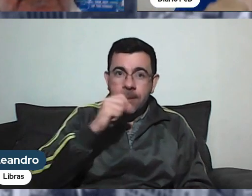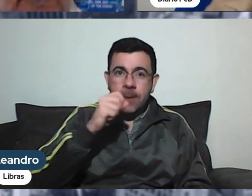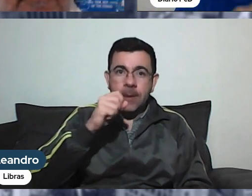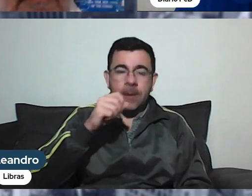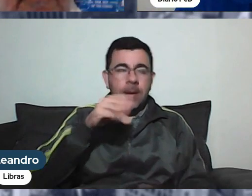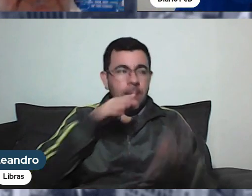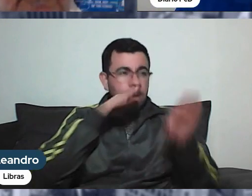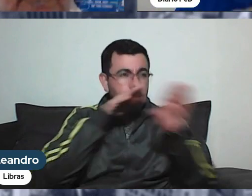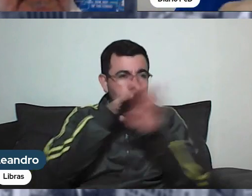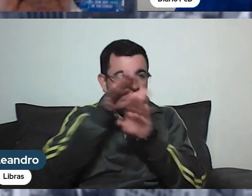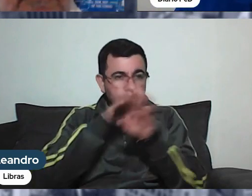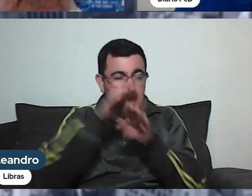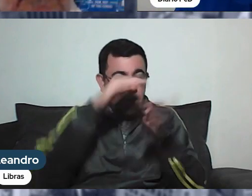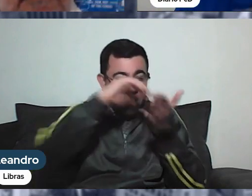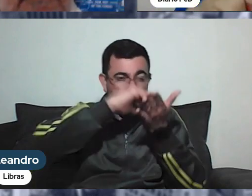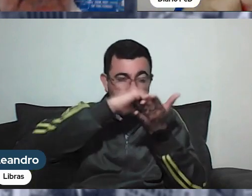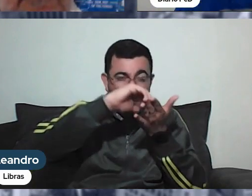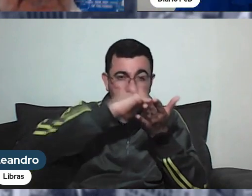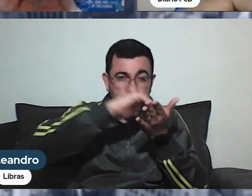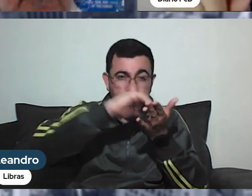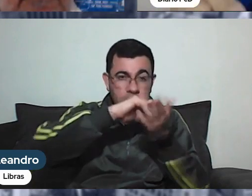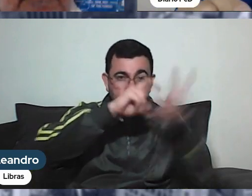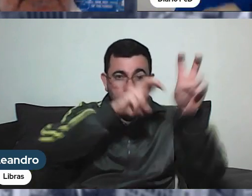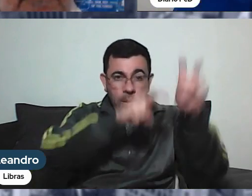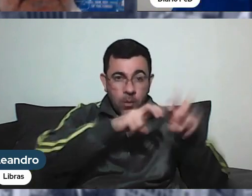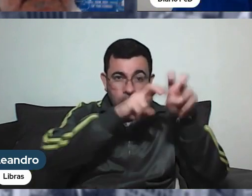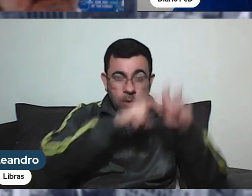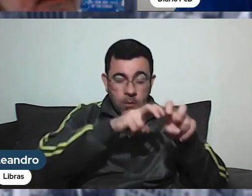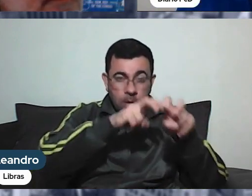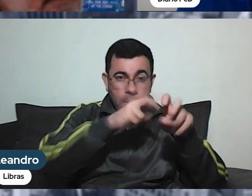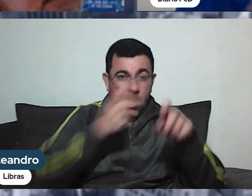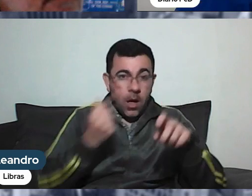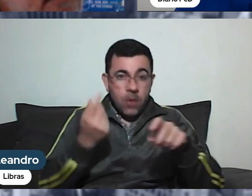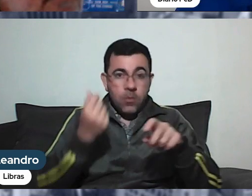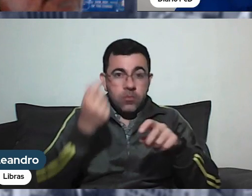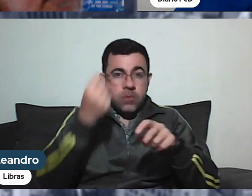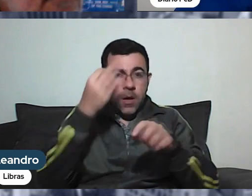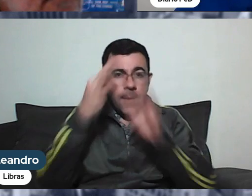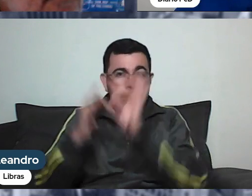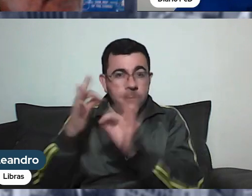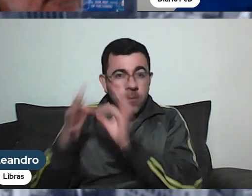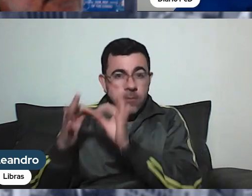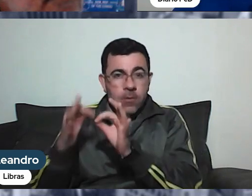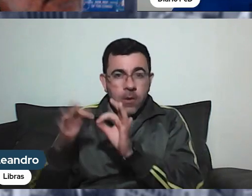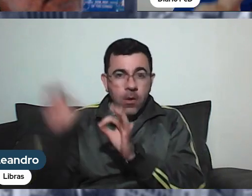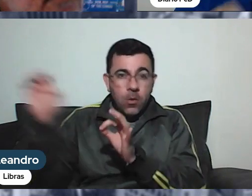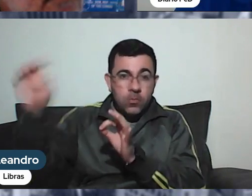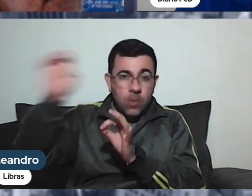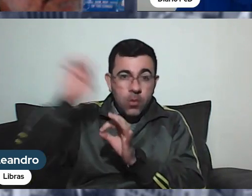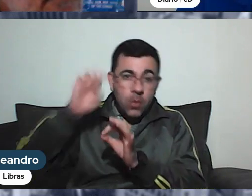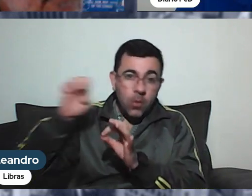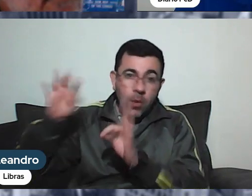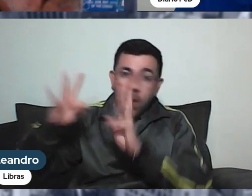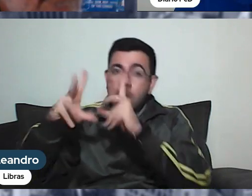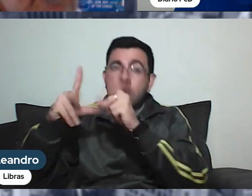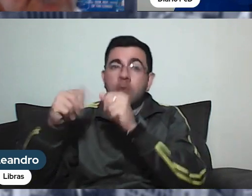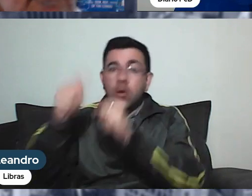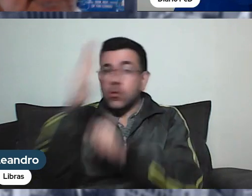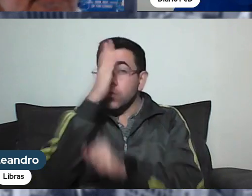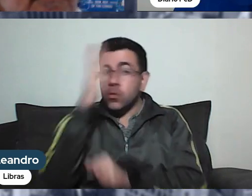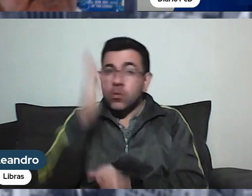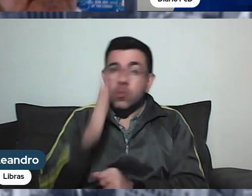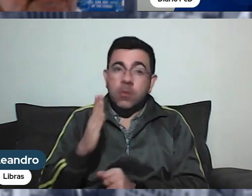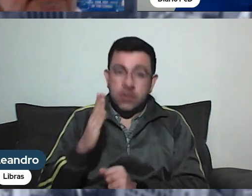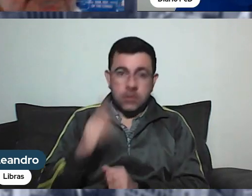com secretários de fazenda, a economia e planejamento de todos os estados brasileiros e também do